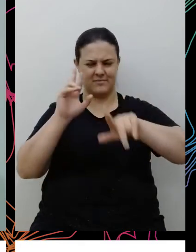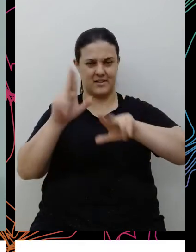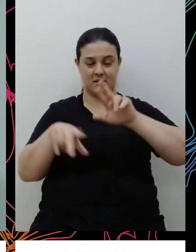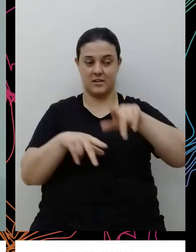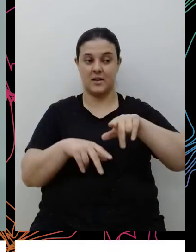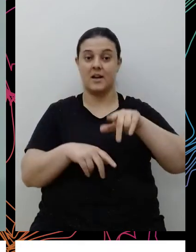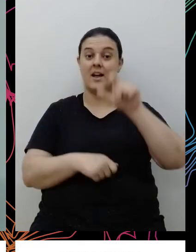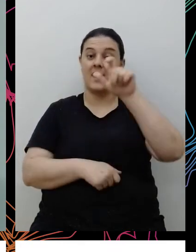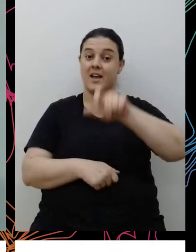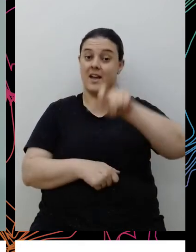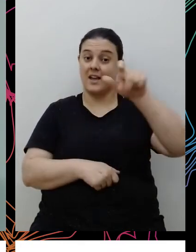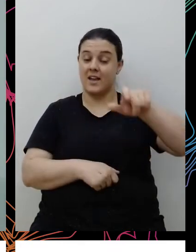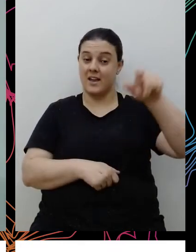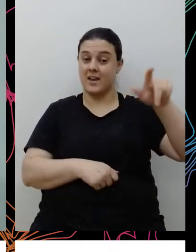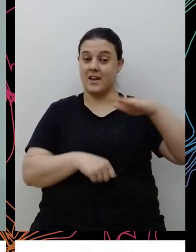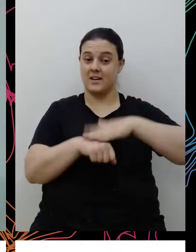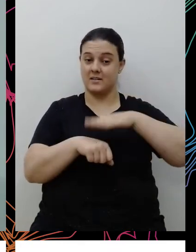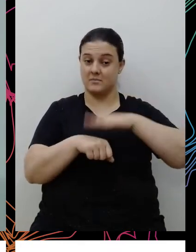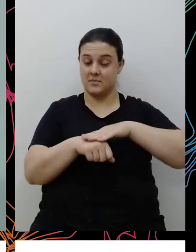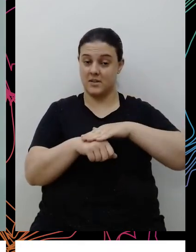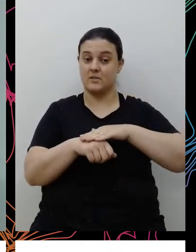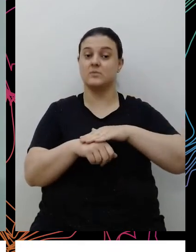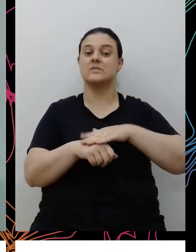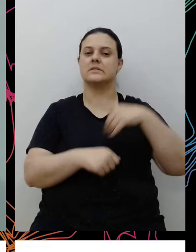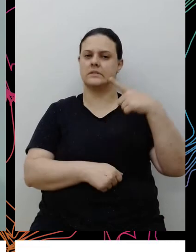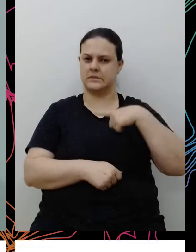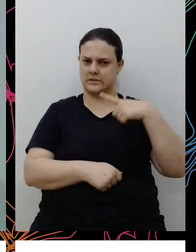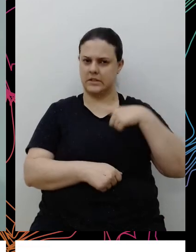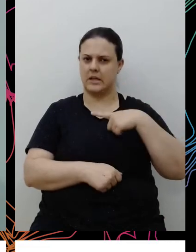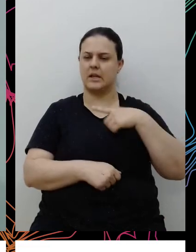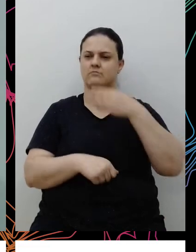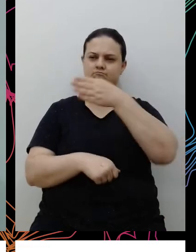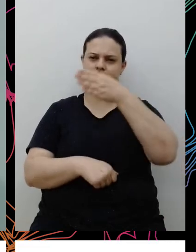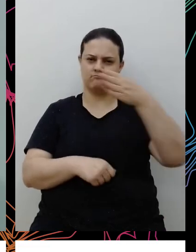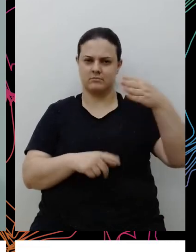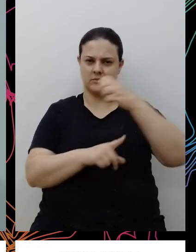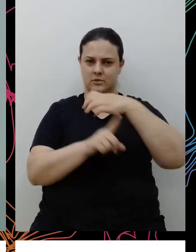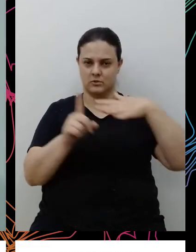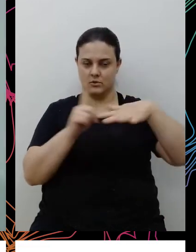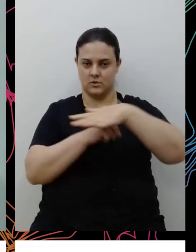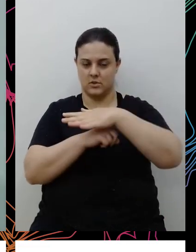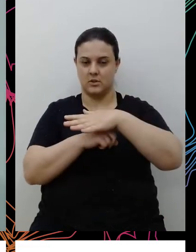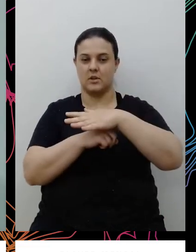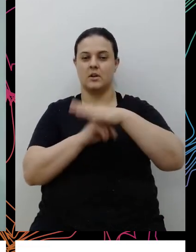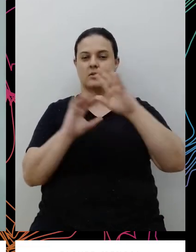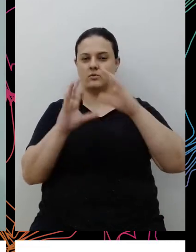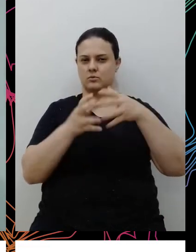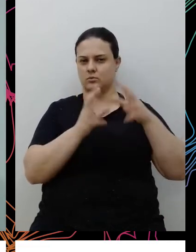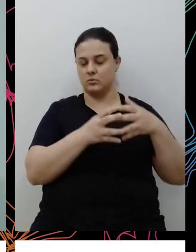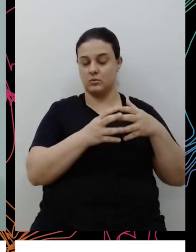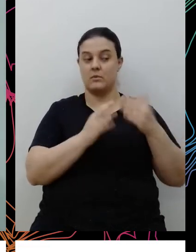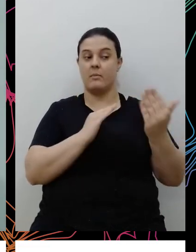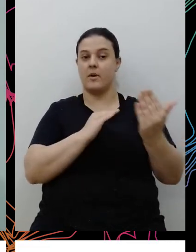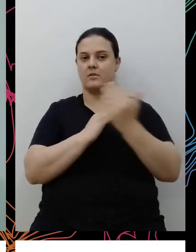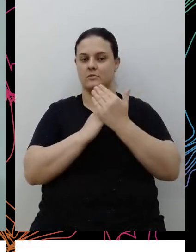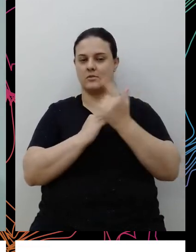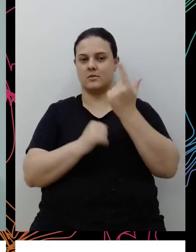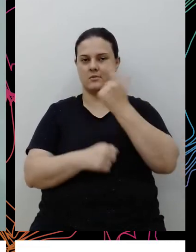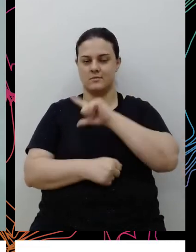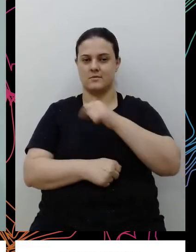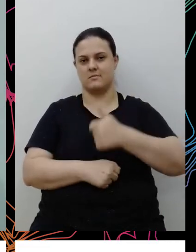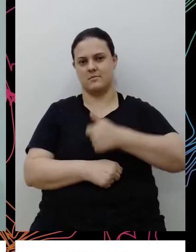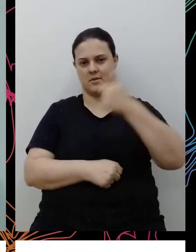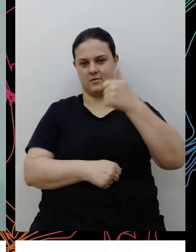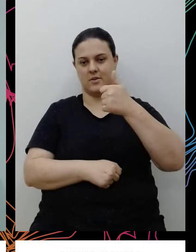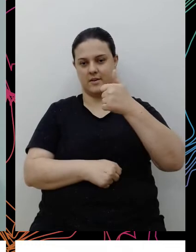esses atores que transitam, né, na sociedade, nos coletivos, para a gente poder melhorar